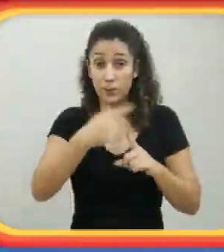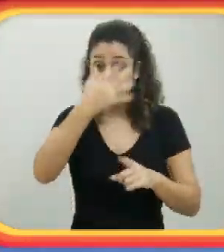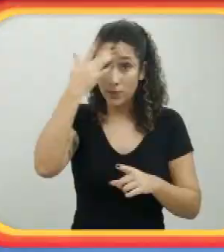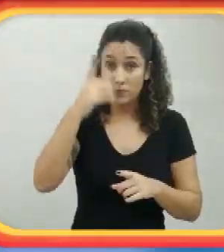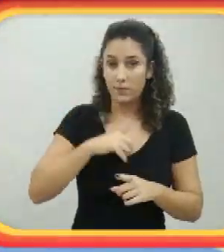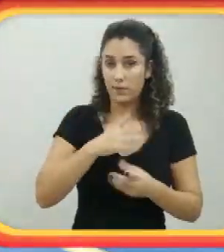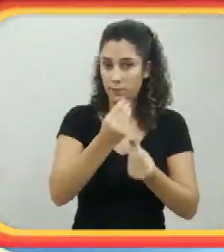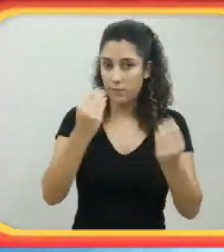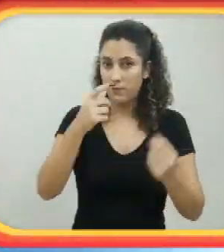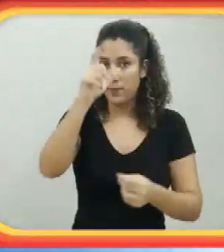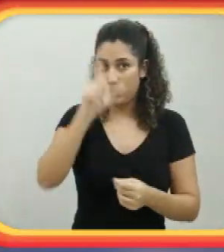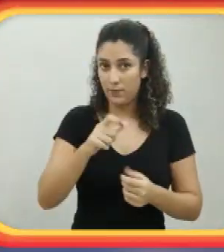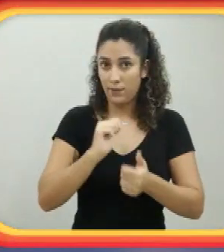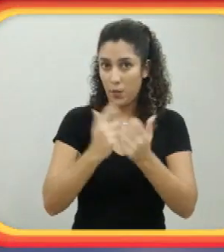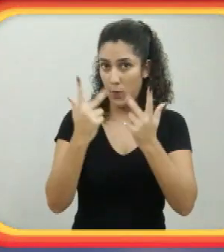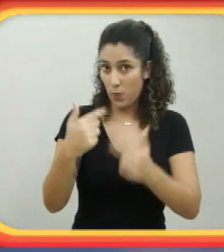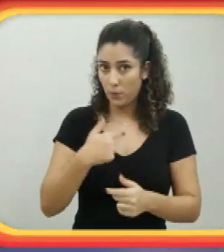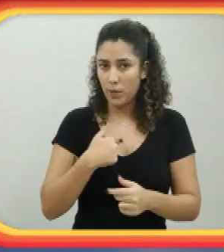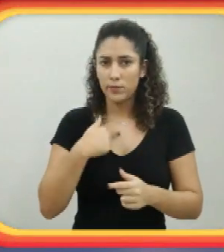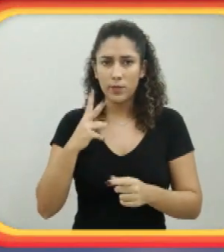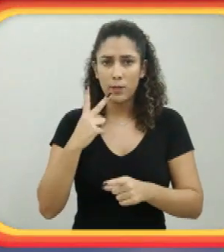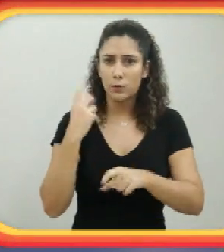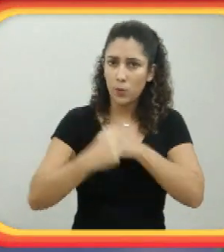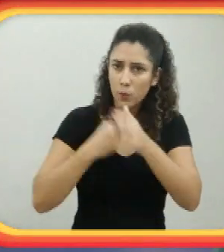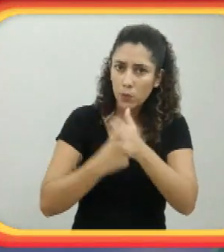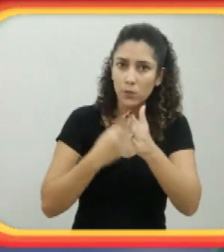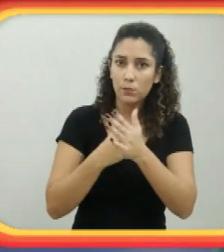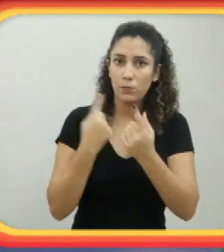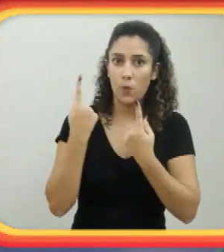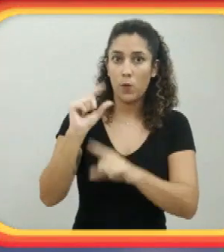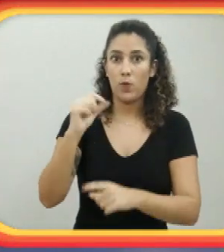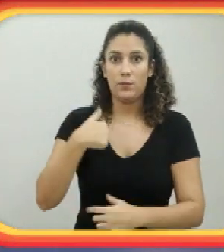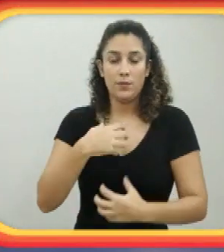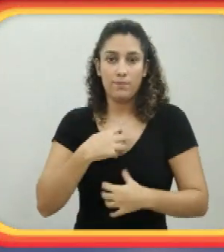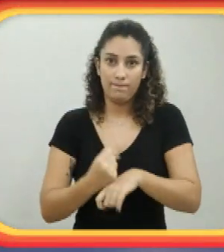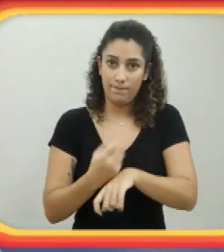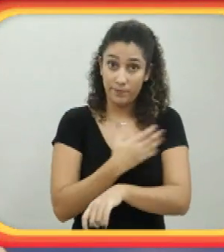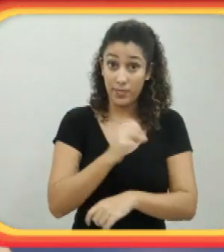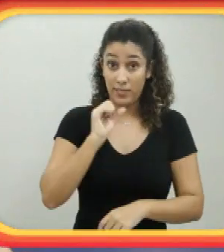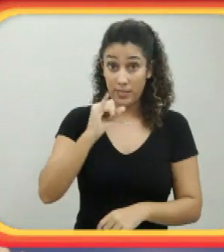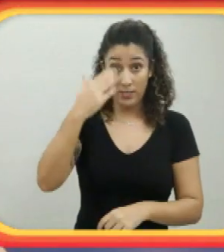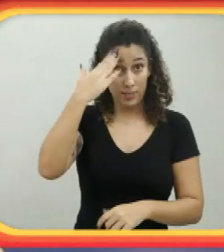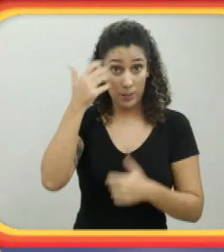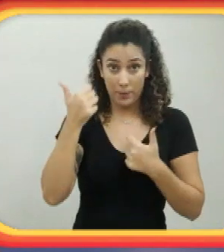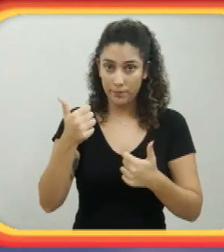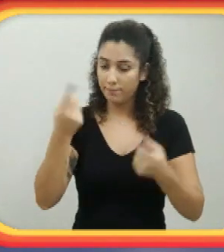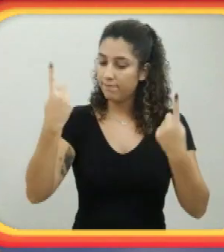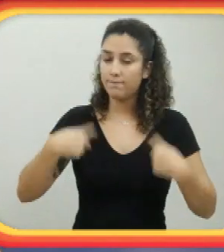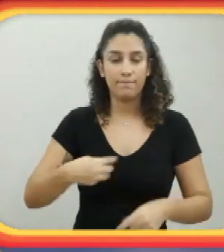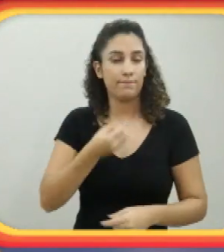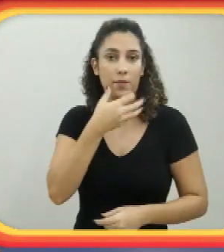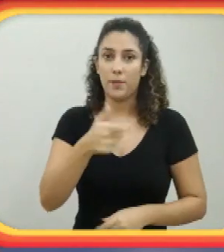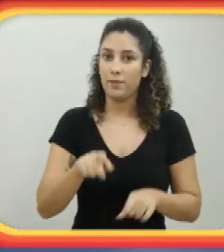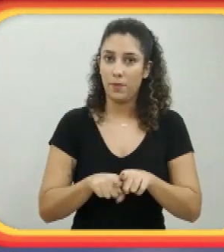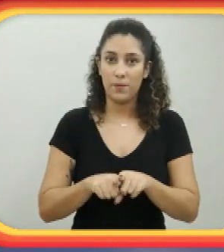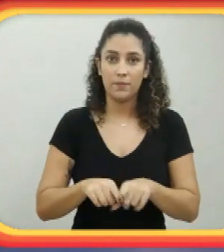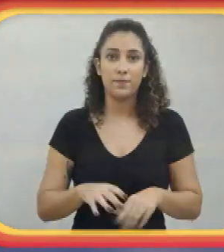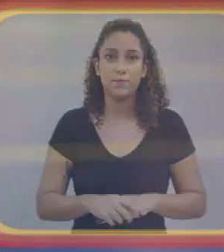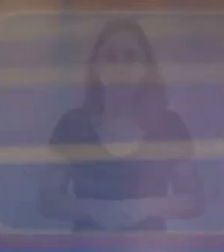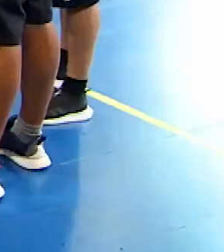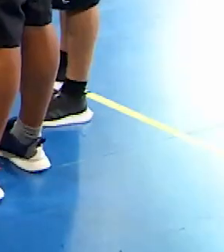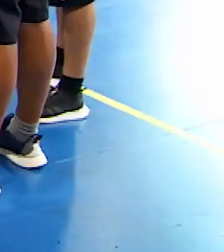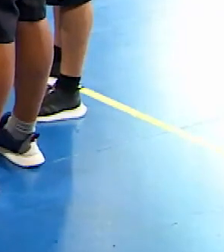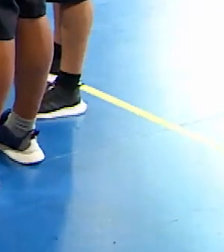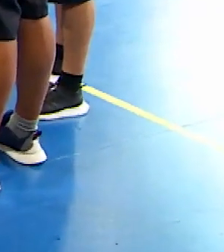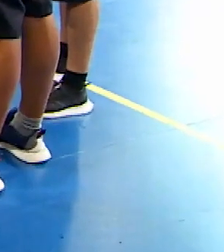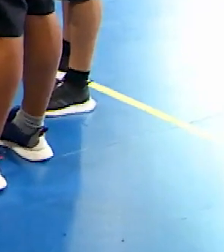como atleta, a gente luta constantemente contra o que a gente sente, com as emoções. Se a cabeça não está bem, o corpo não funciona bem.